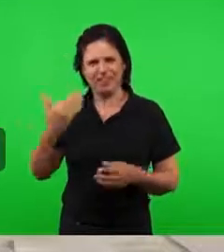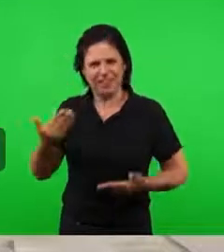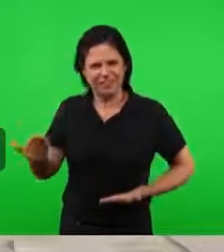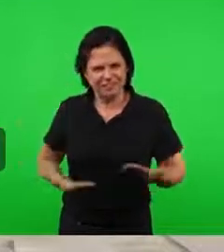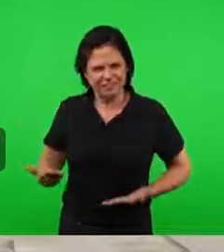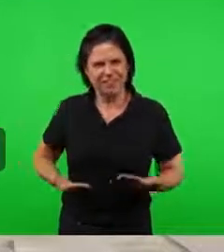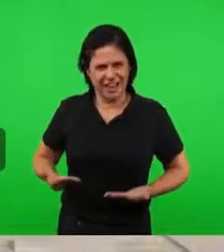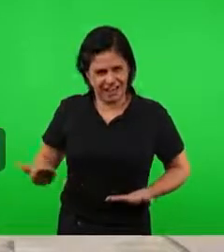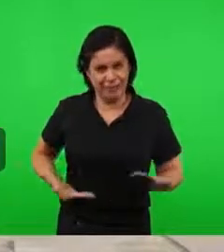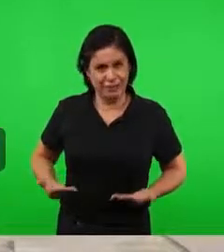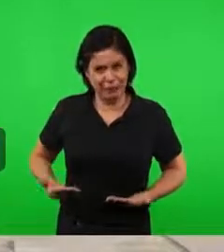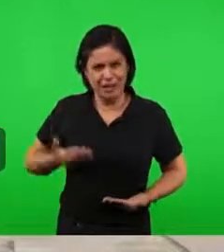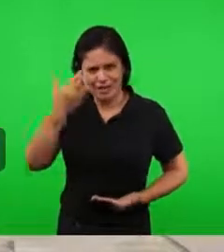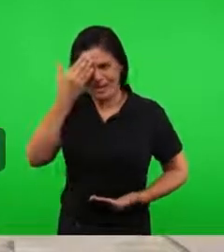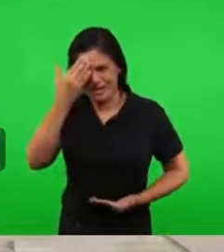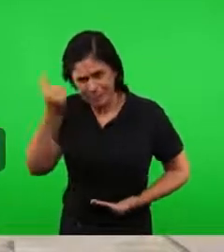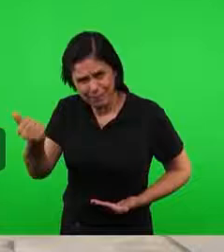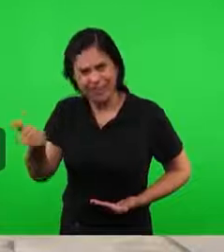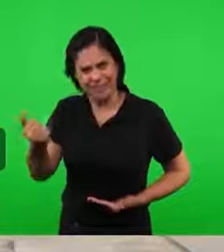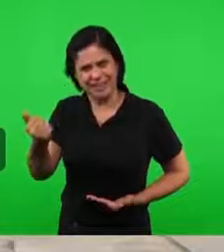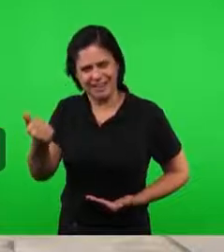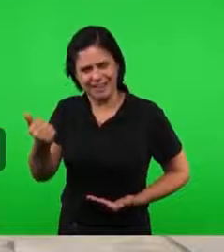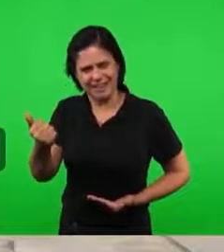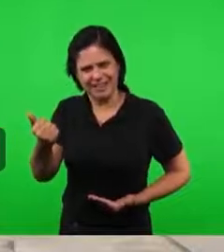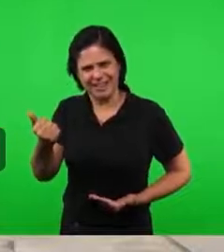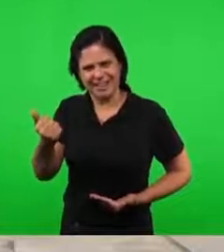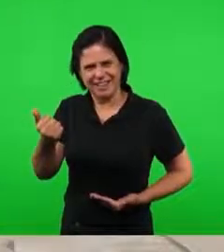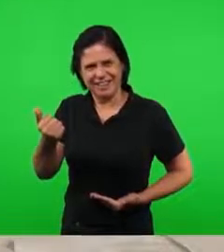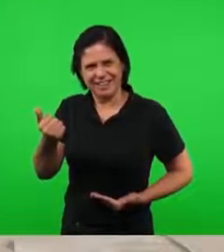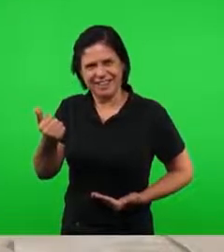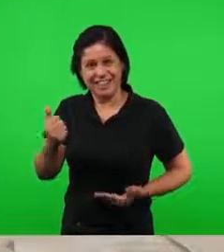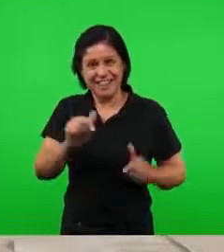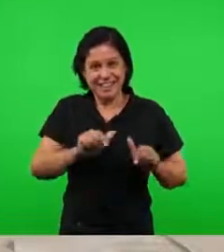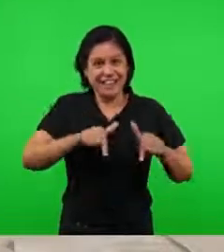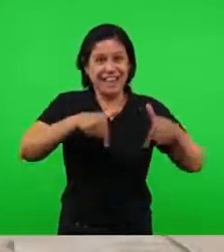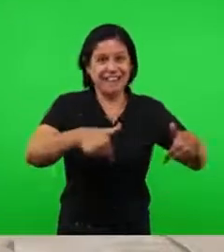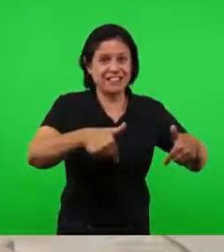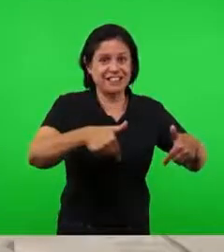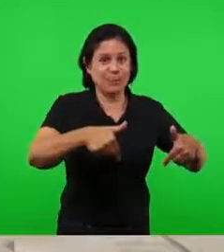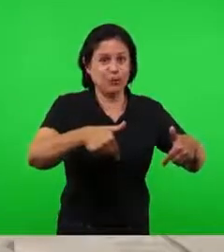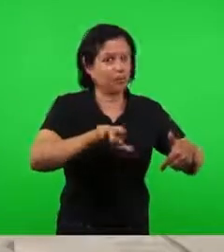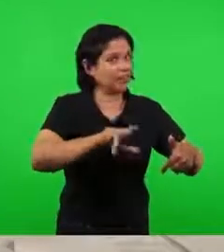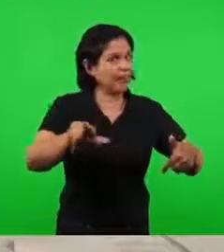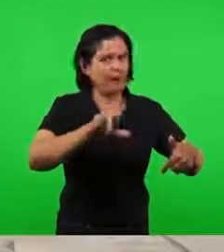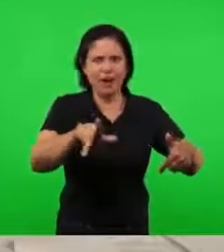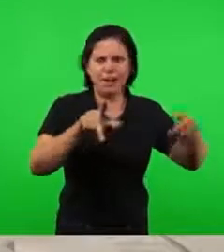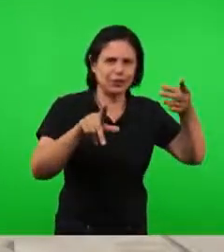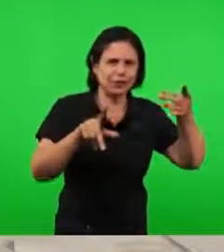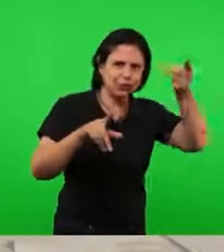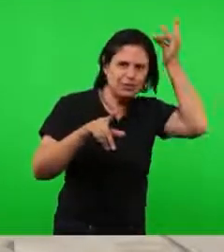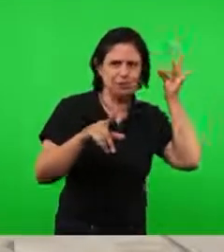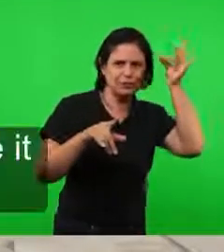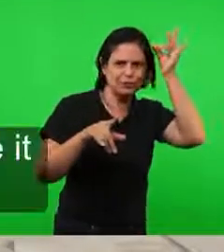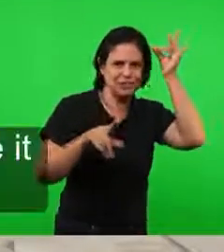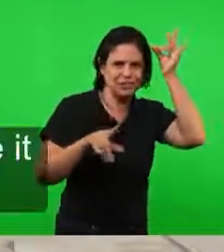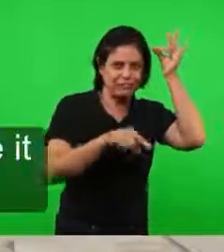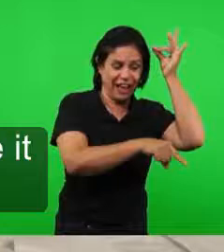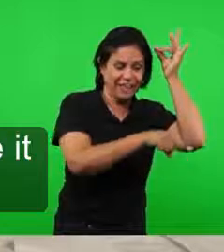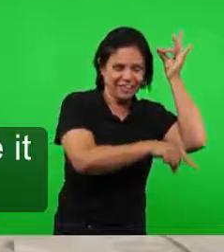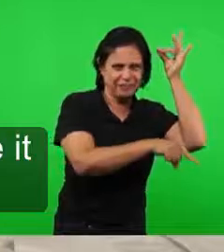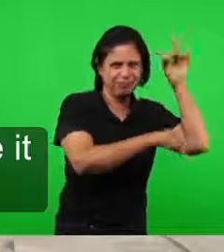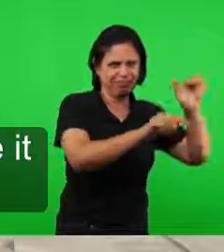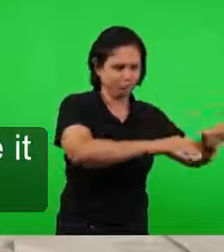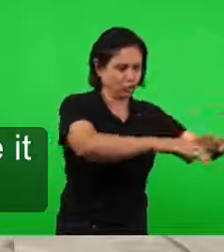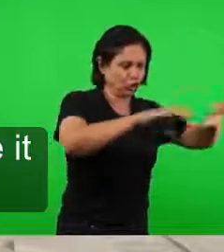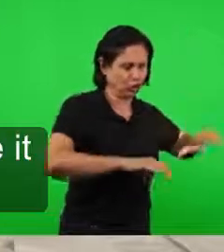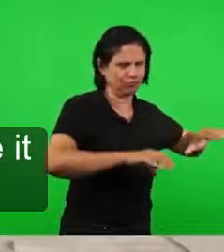estava por trás das obras, não era o Espírito Santo, em certos momentos. Então, mas ele mantinha. Ele sabia o que